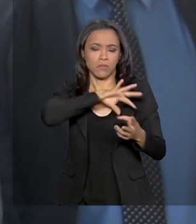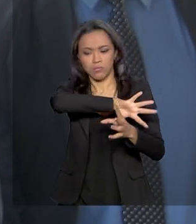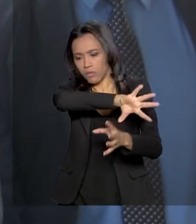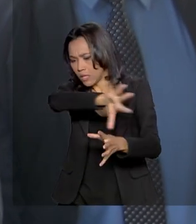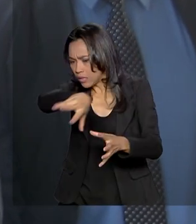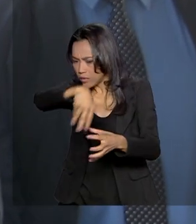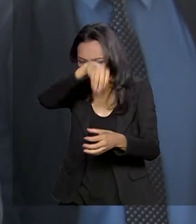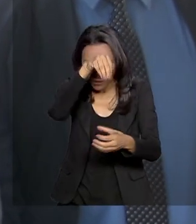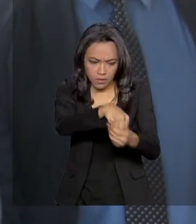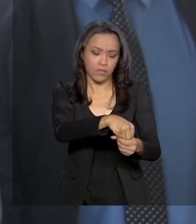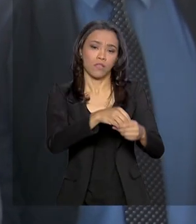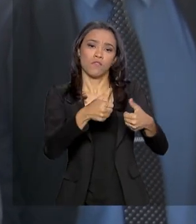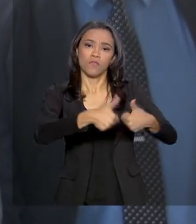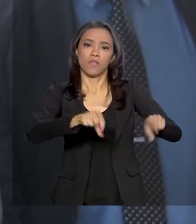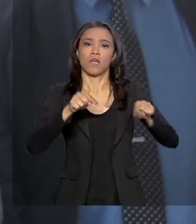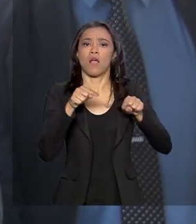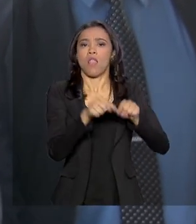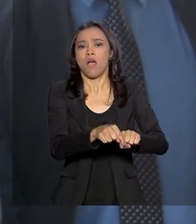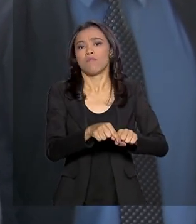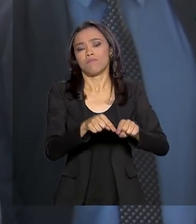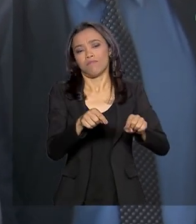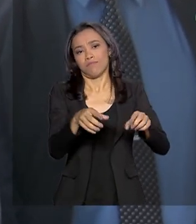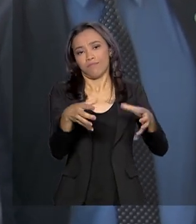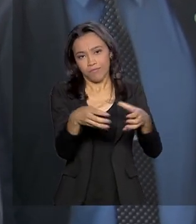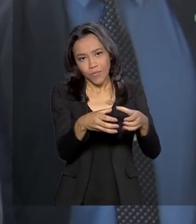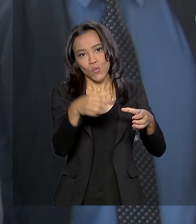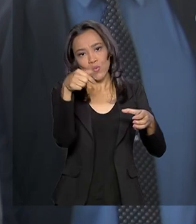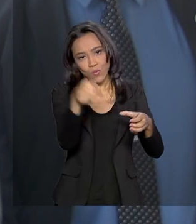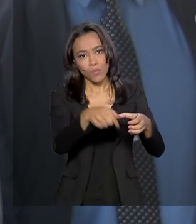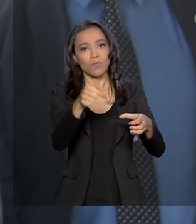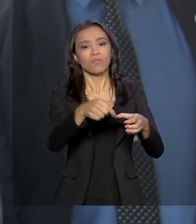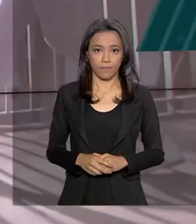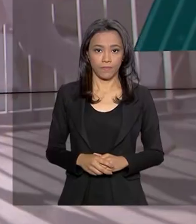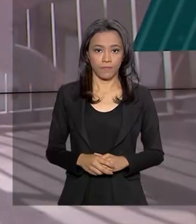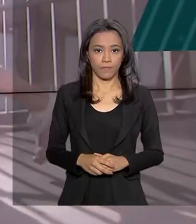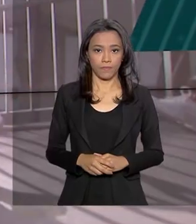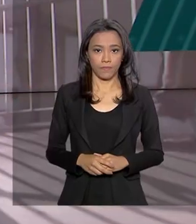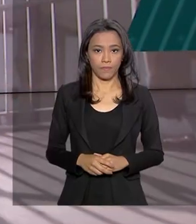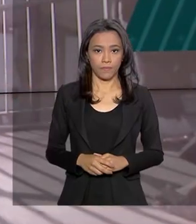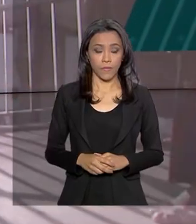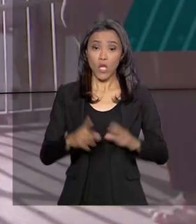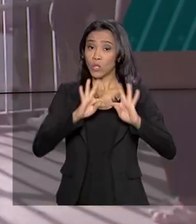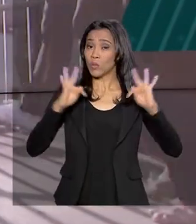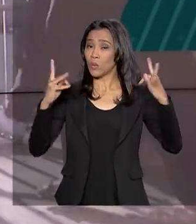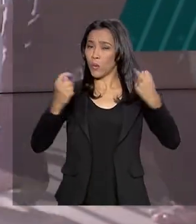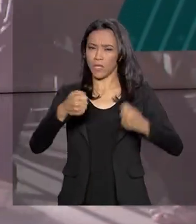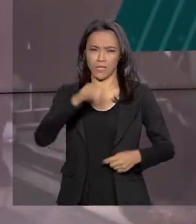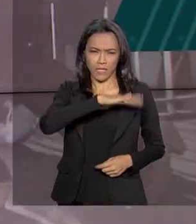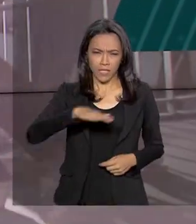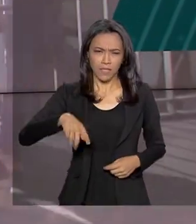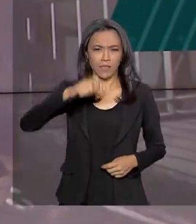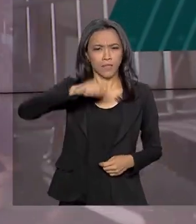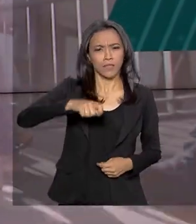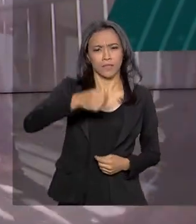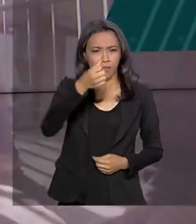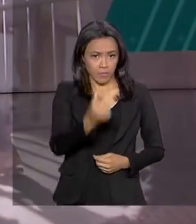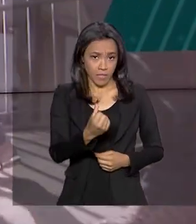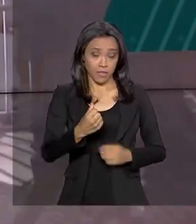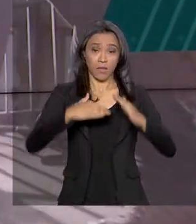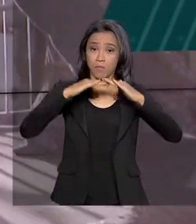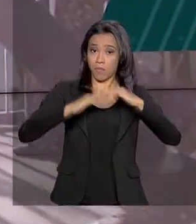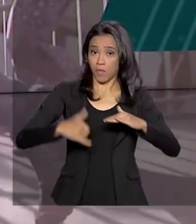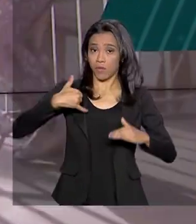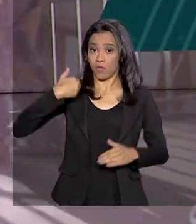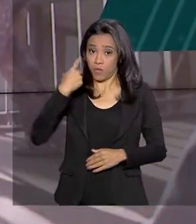esse servidor com esse vínculo vai ser profissionalizado lá. Todas as crianças de seis meses a menores